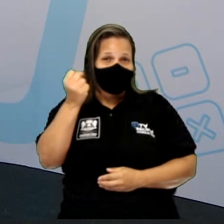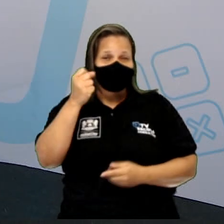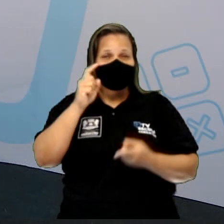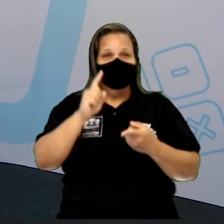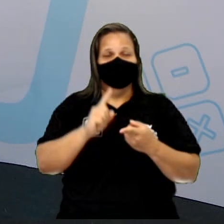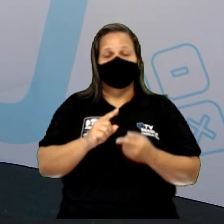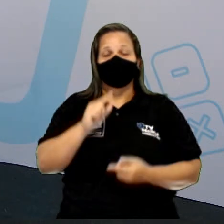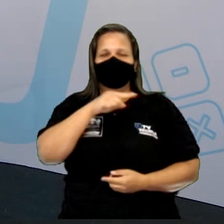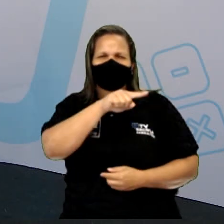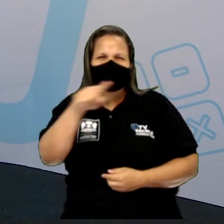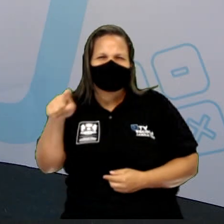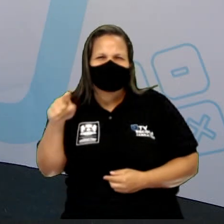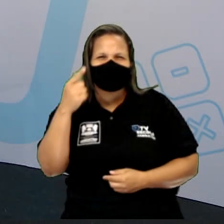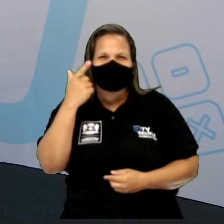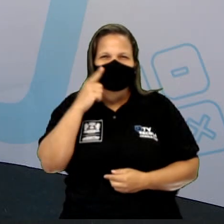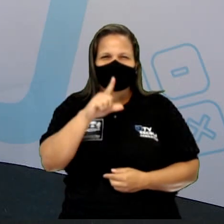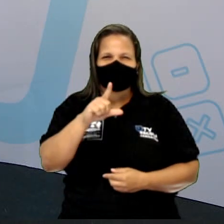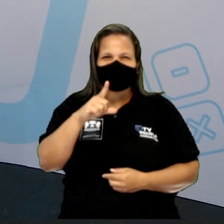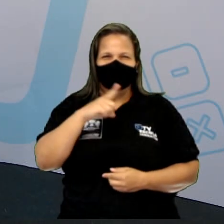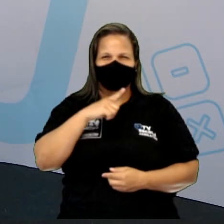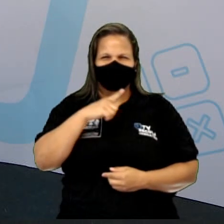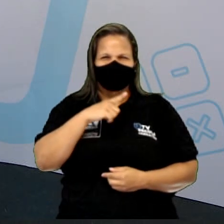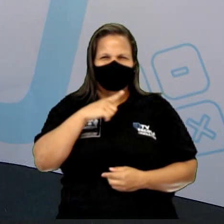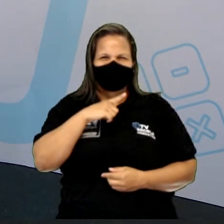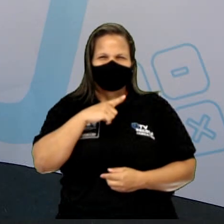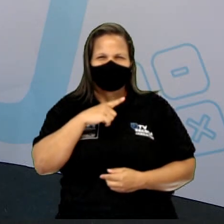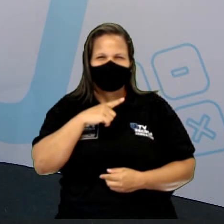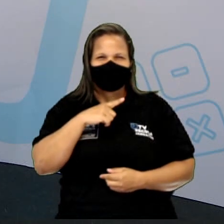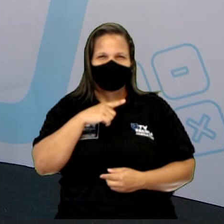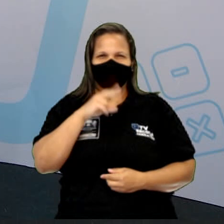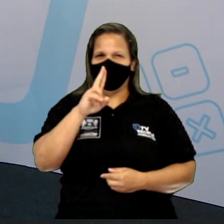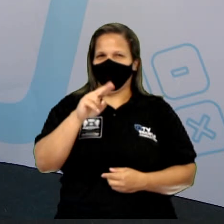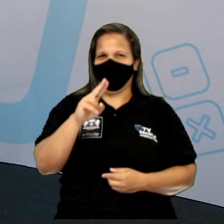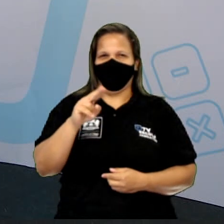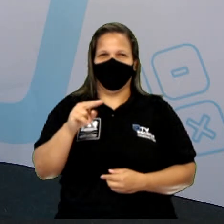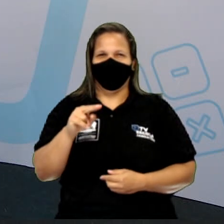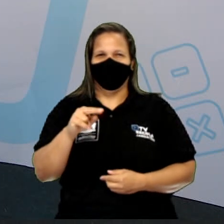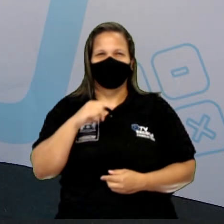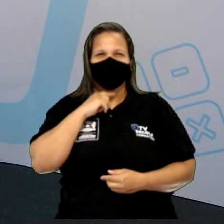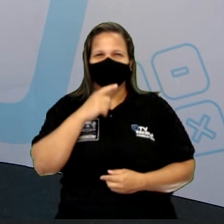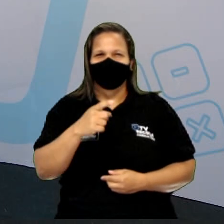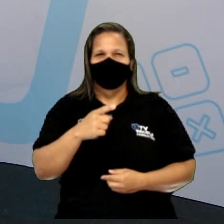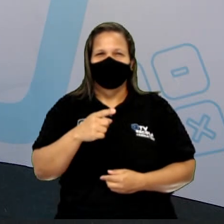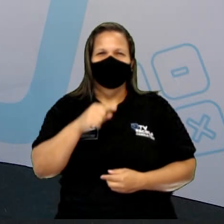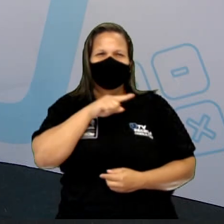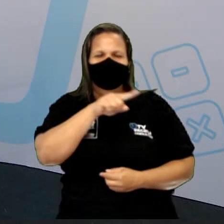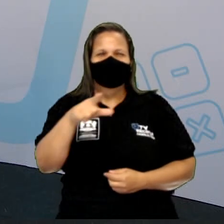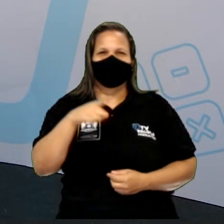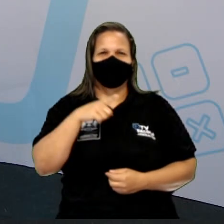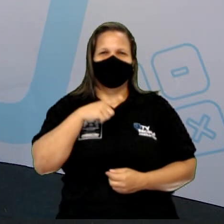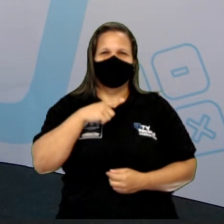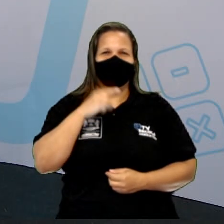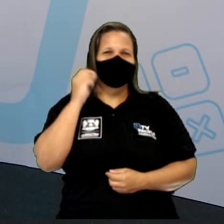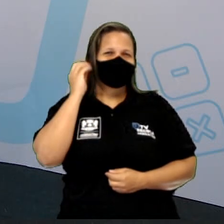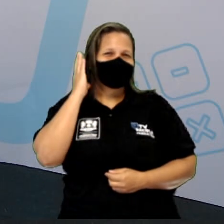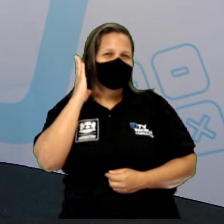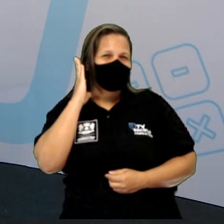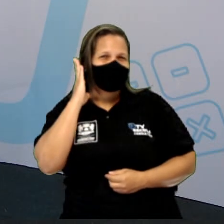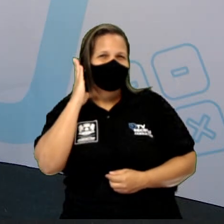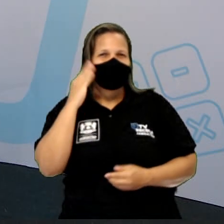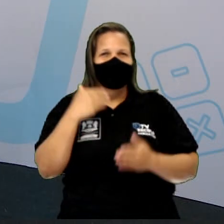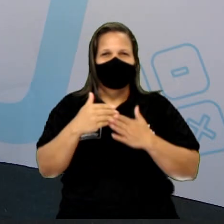Você provavelmente pode ter aí no seu bolso uma bateria do seu aparelho celular ou de qualquer outro produto